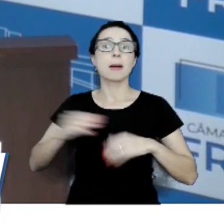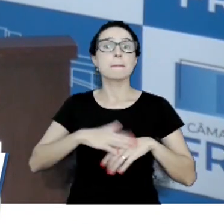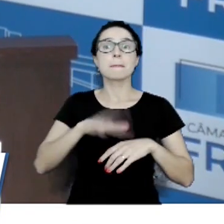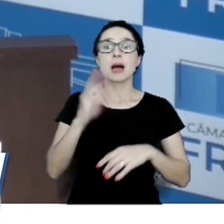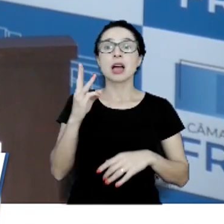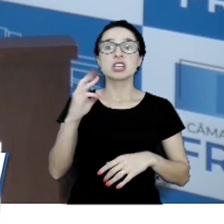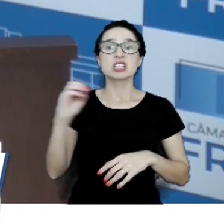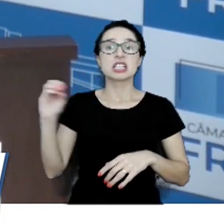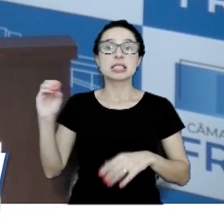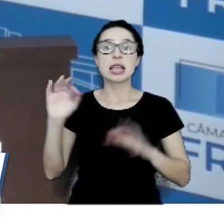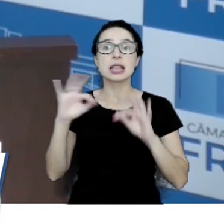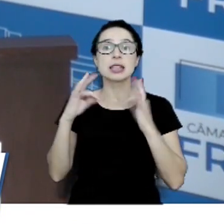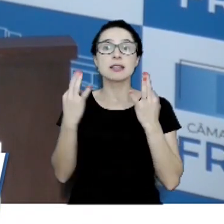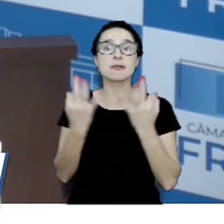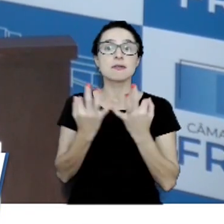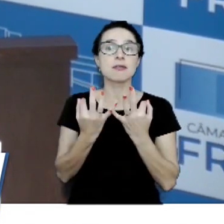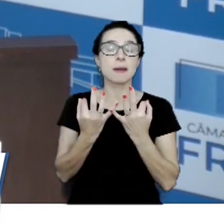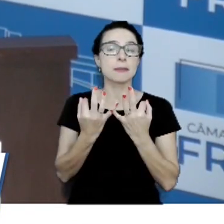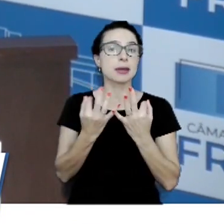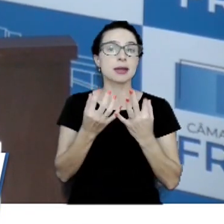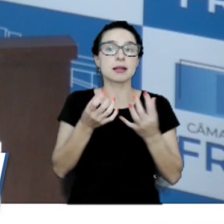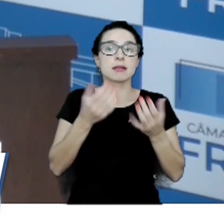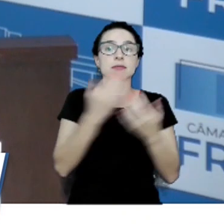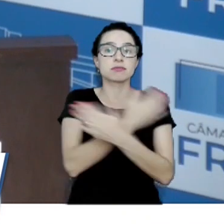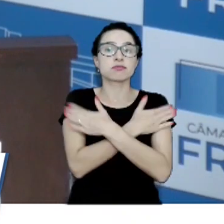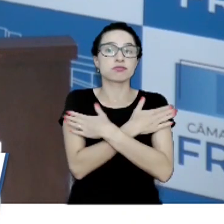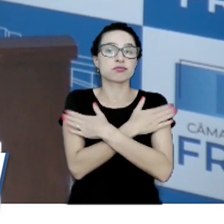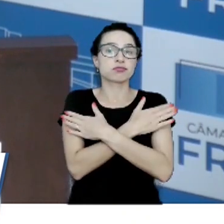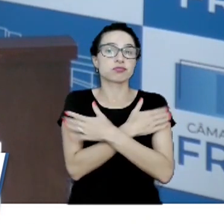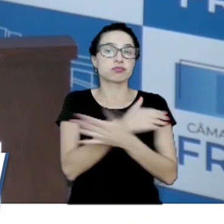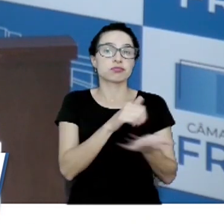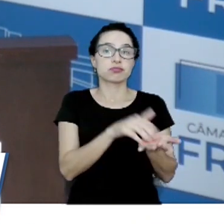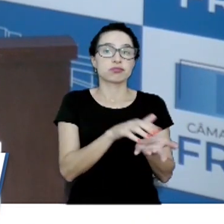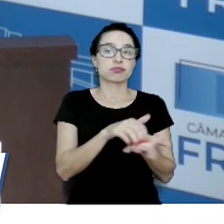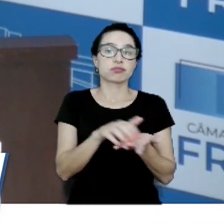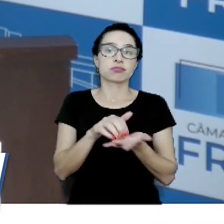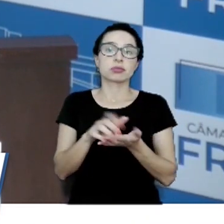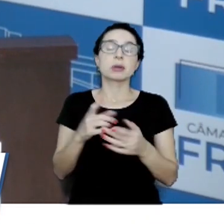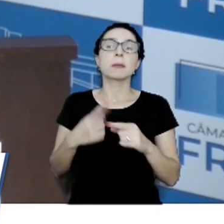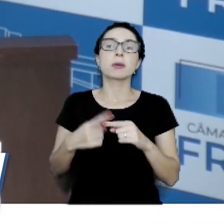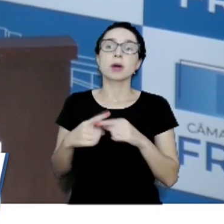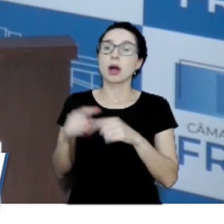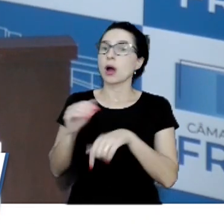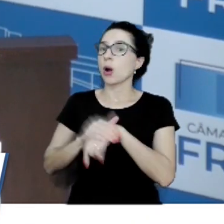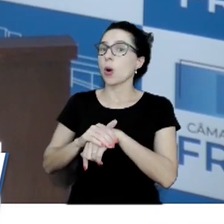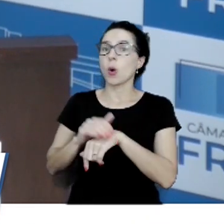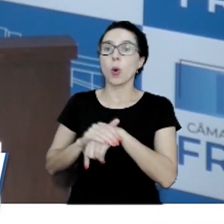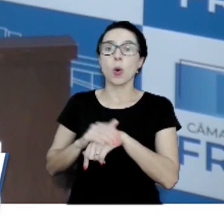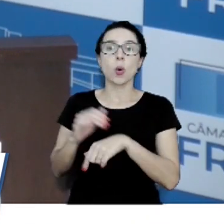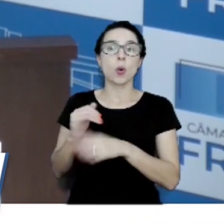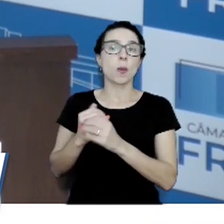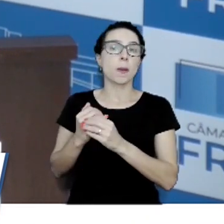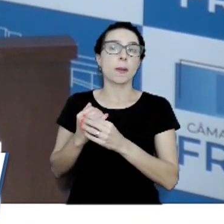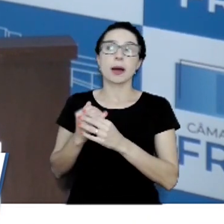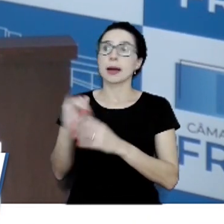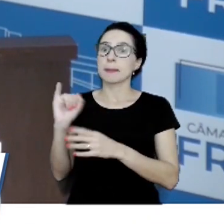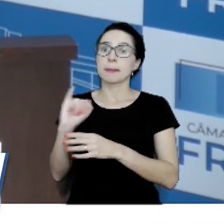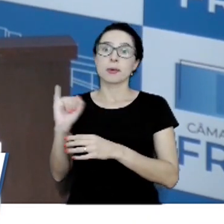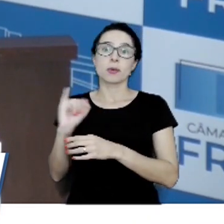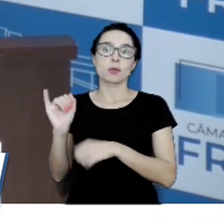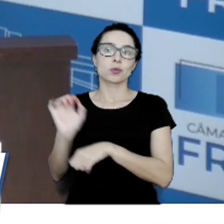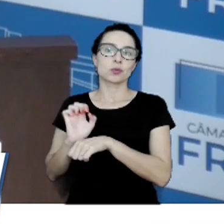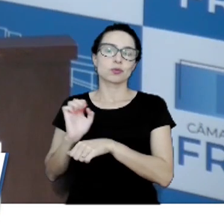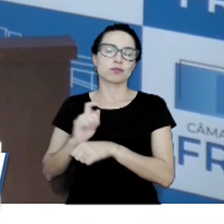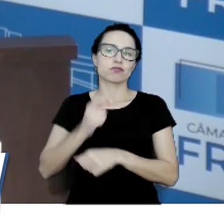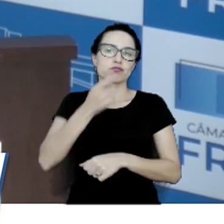famílias que vão ficar desempregadas. Por quê? Culpa tudo dos encargos altos que o Estado tem